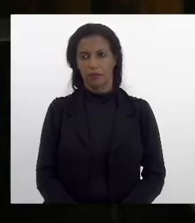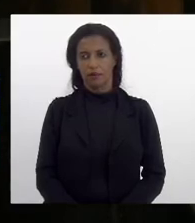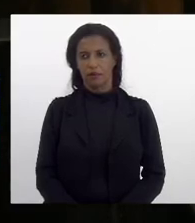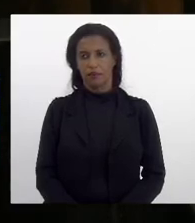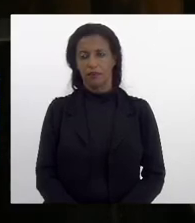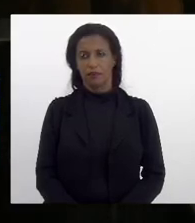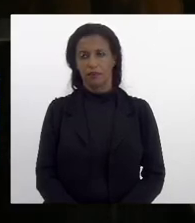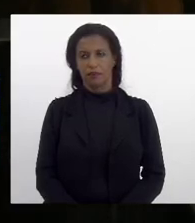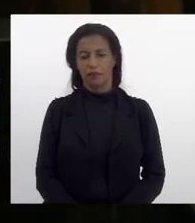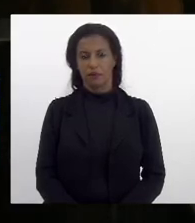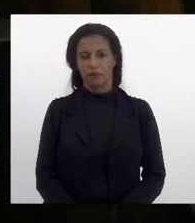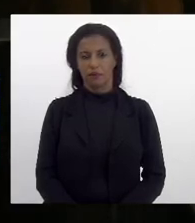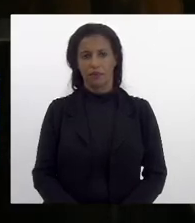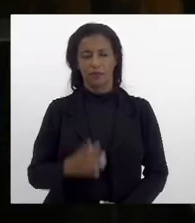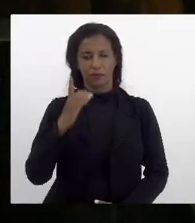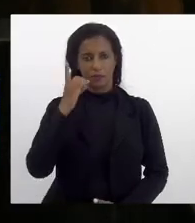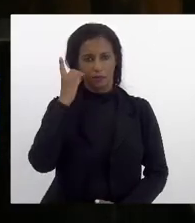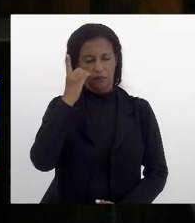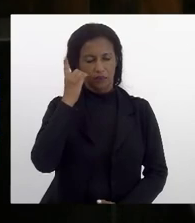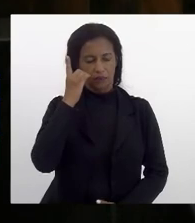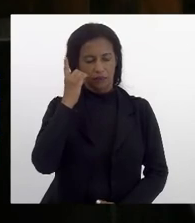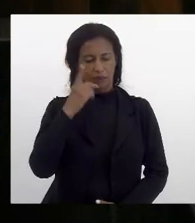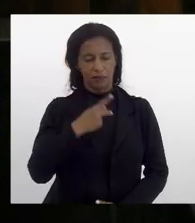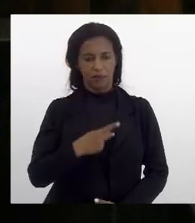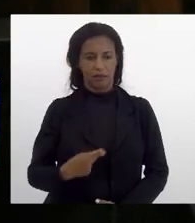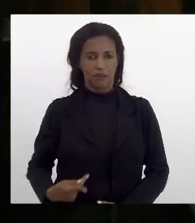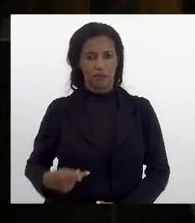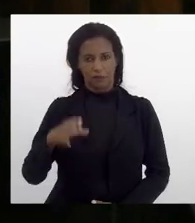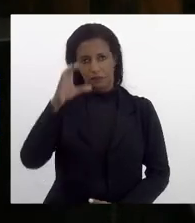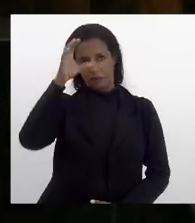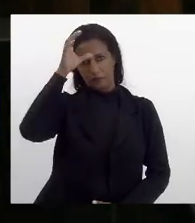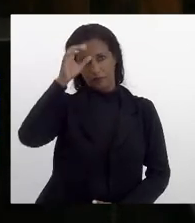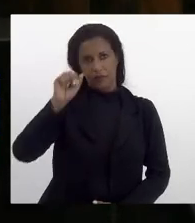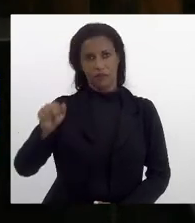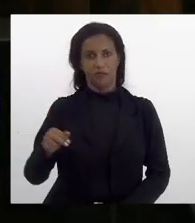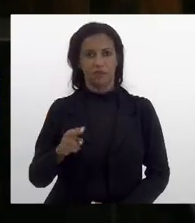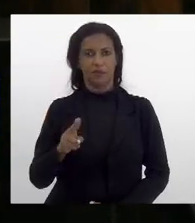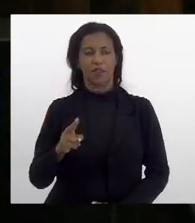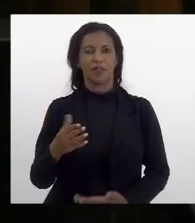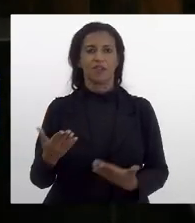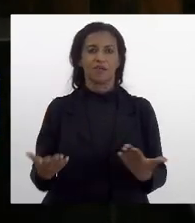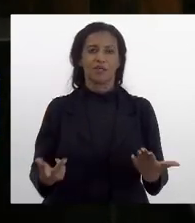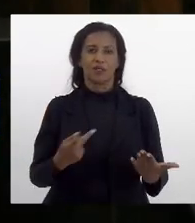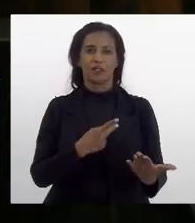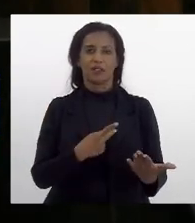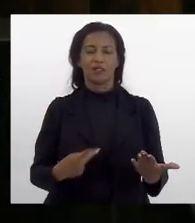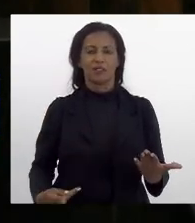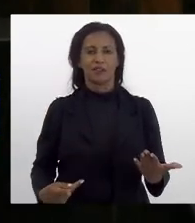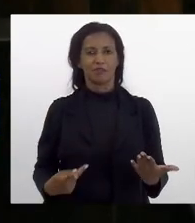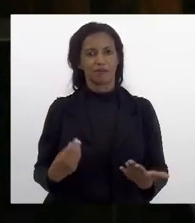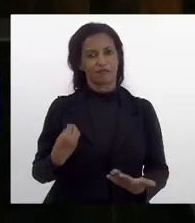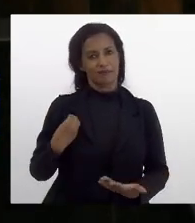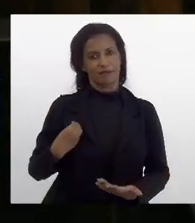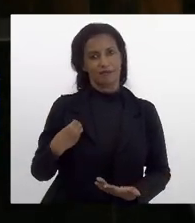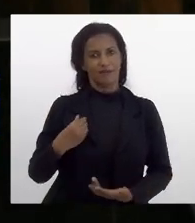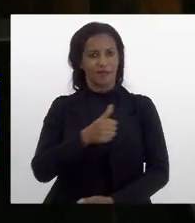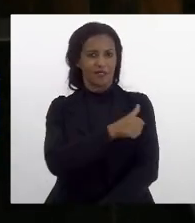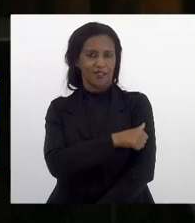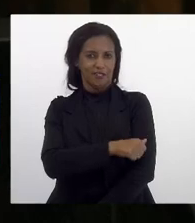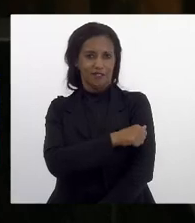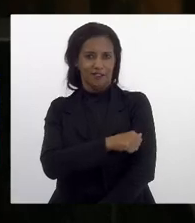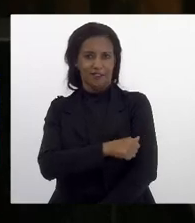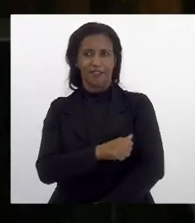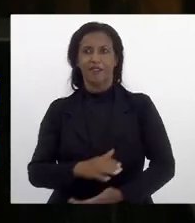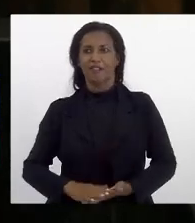senhora deputada presidente Tia Ju senhoras deputadas presentes enfermeira Regiane